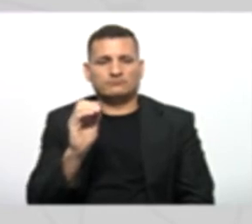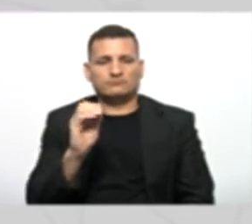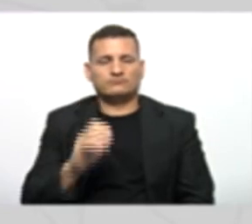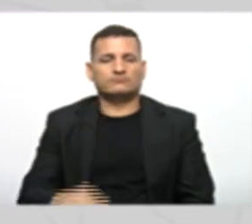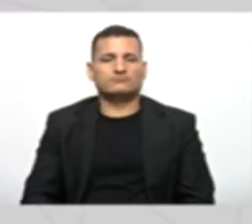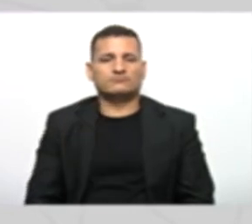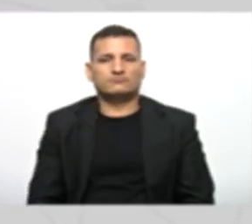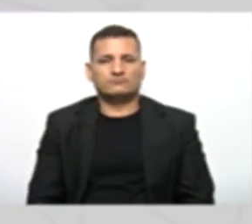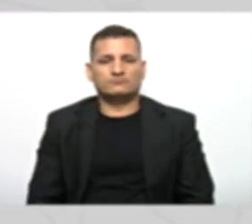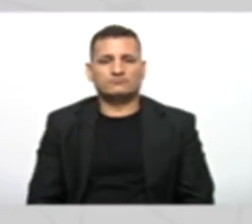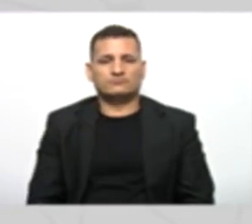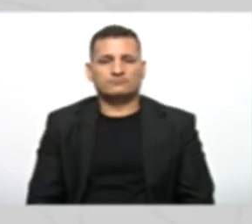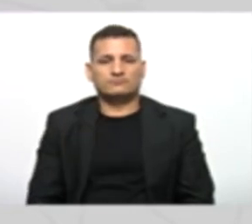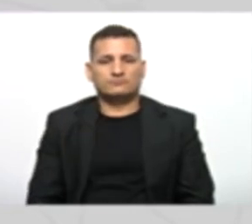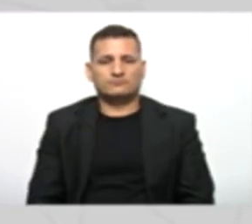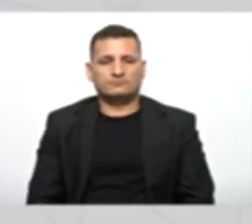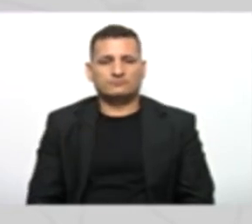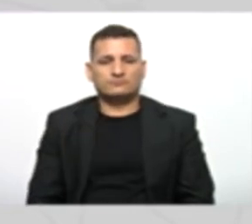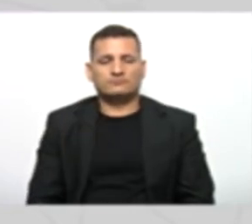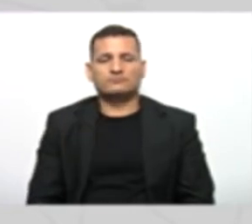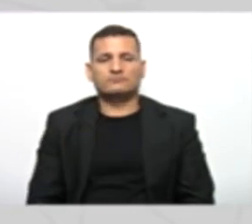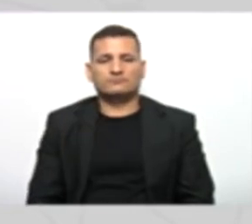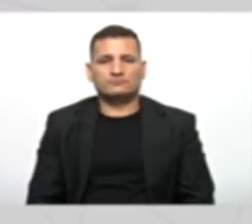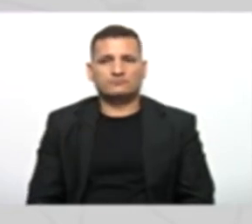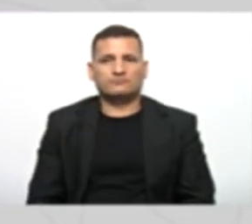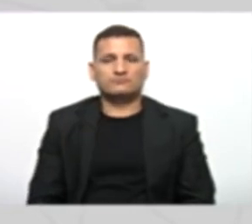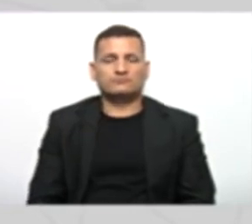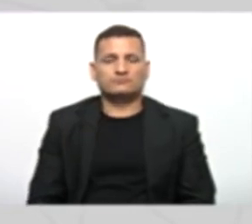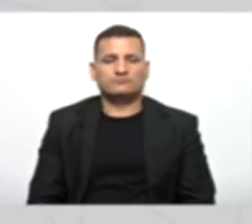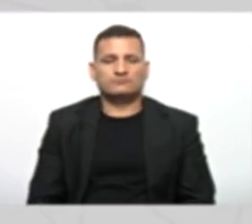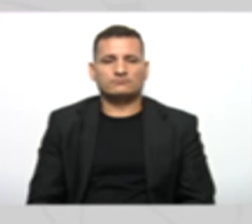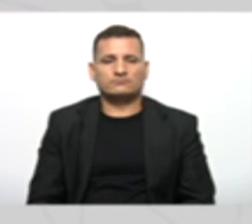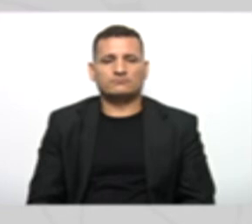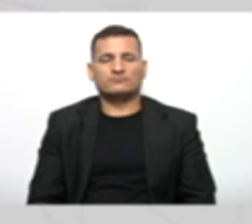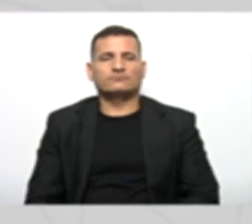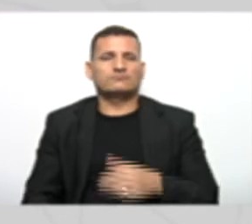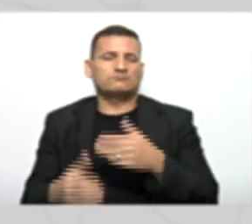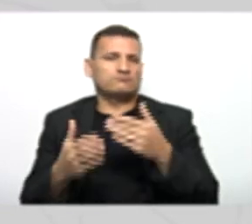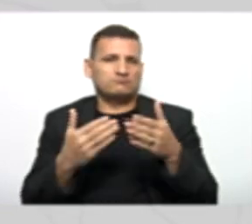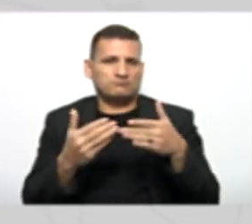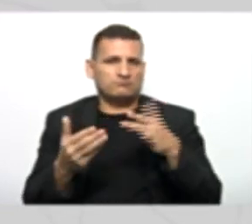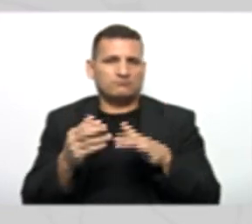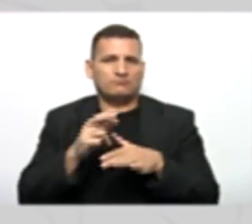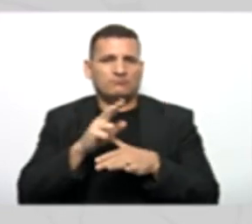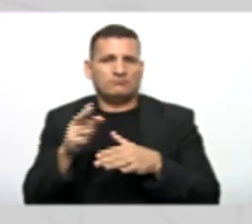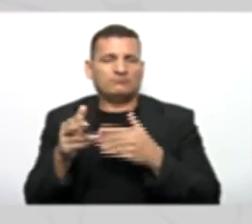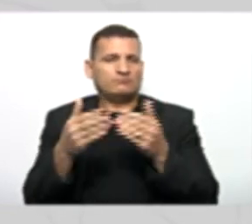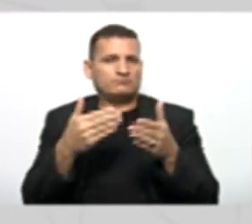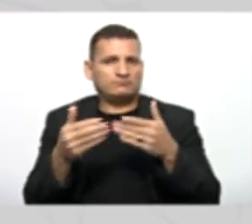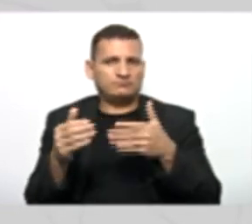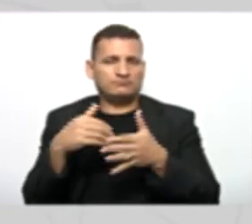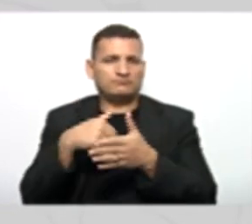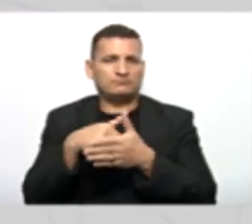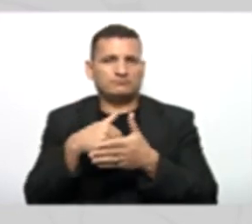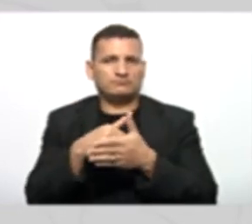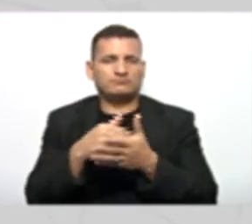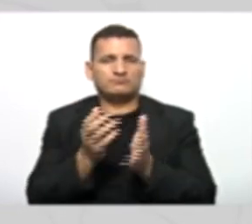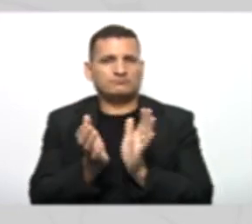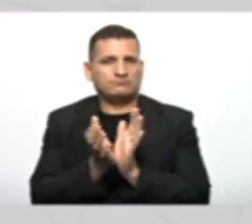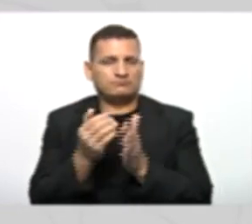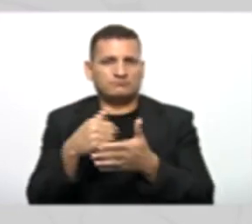Class E o nome Da nossa classe Flamengo Poderia ser Qualquer time Tá pessoal Poderia ser Qualquer um